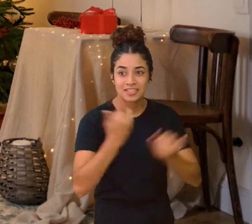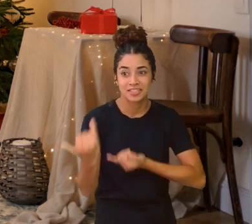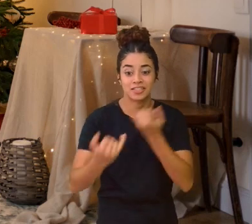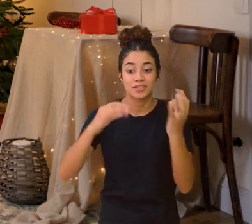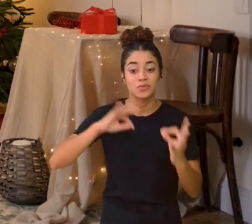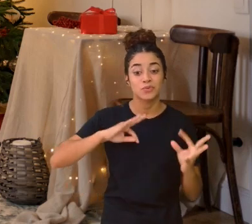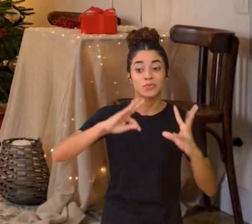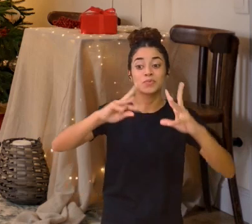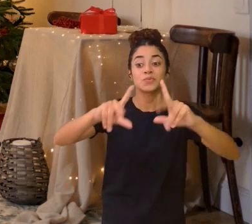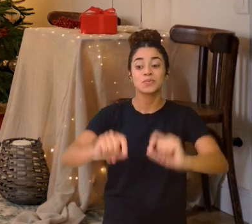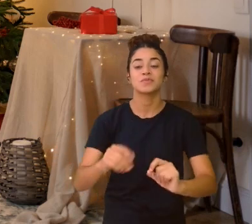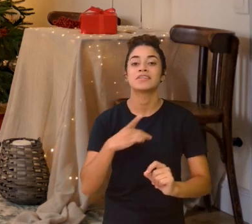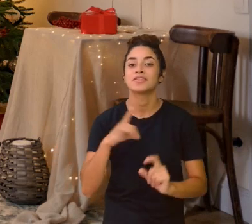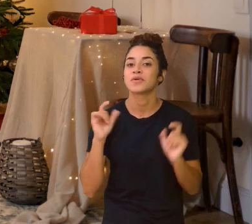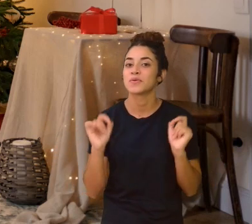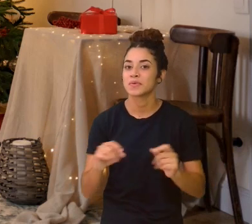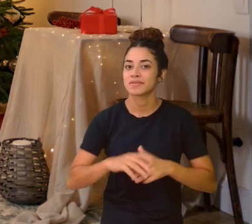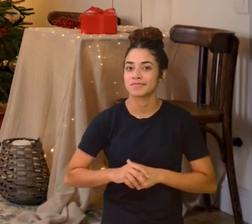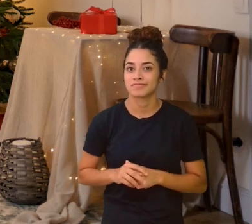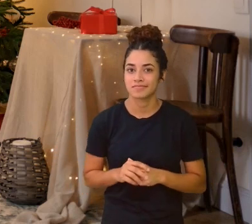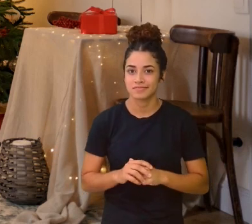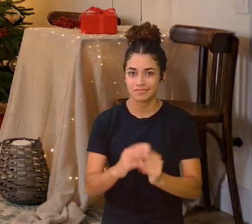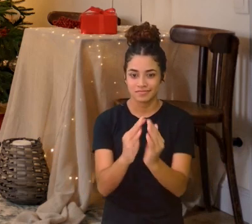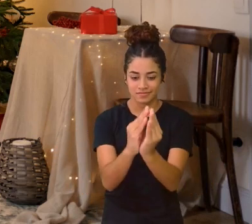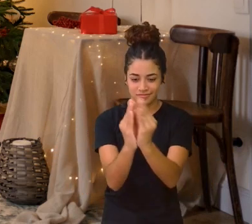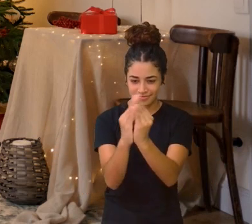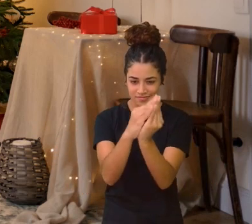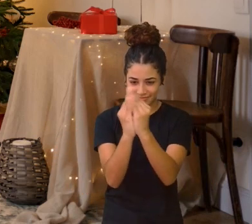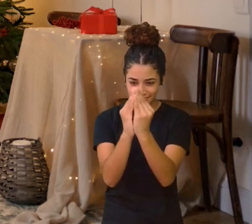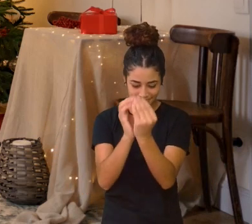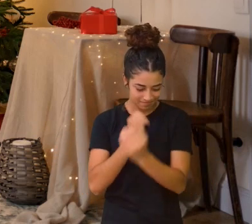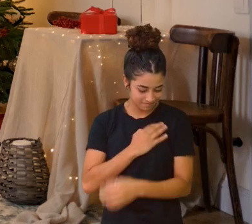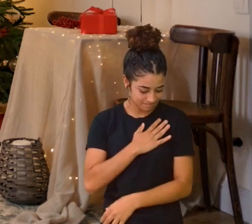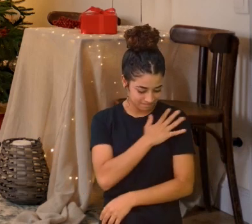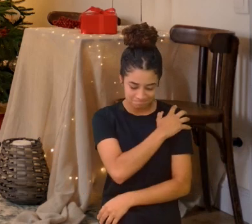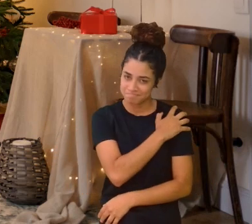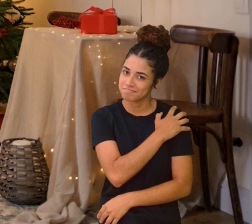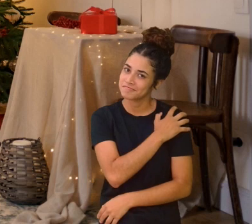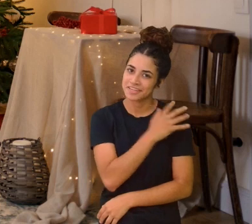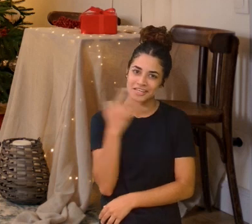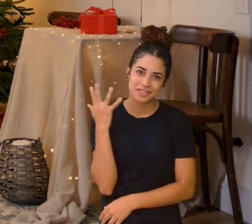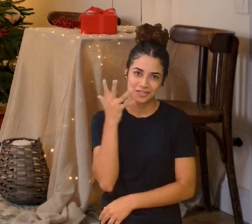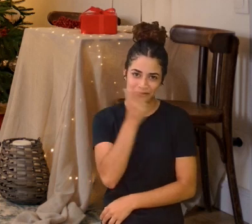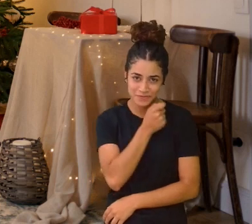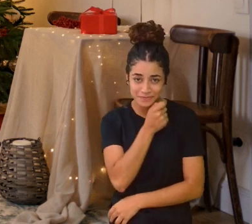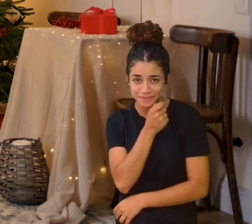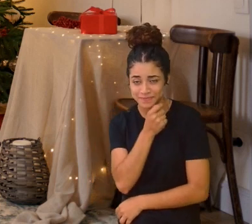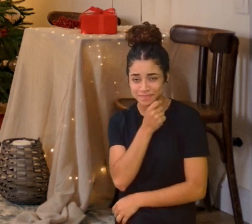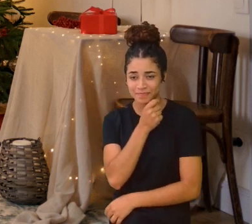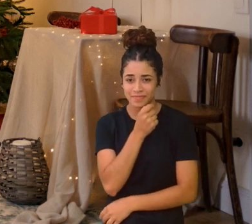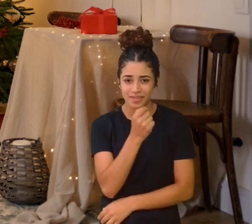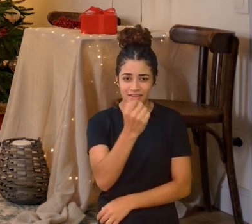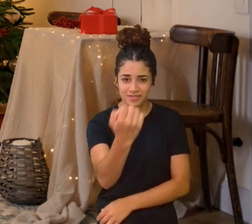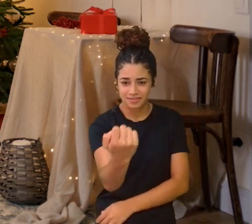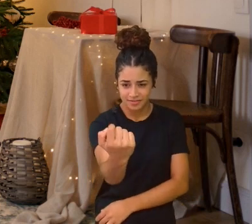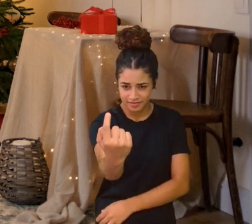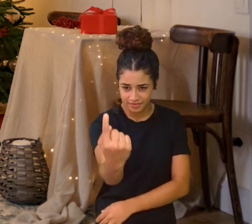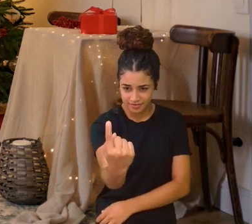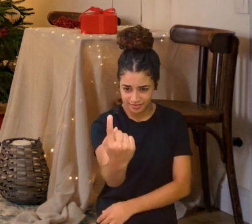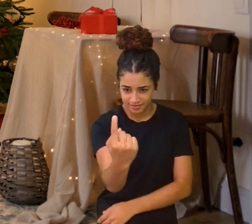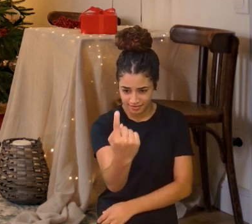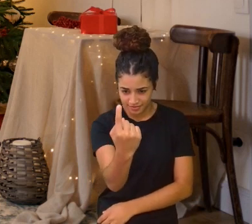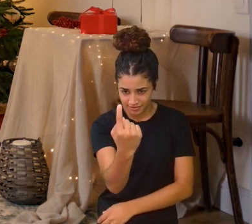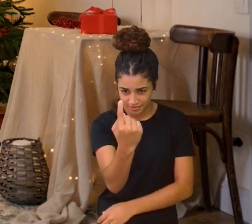estava, seu quebra-nozes querido E ele veio até ela,